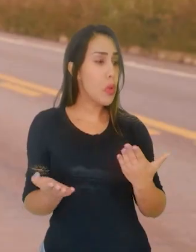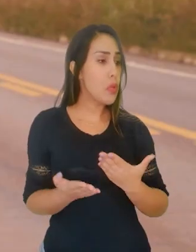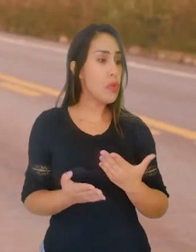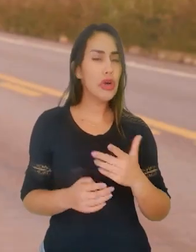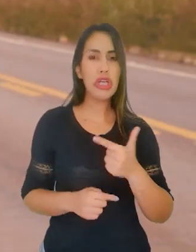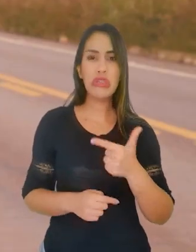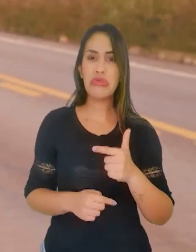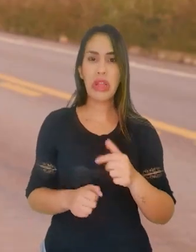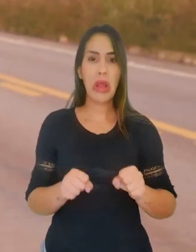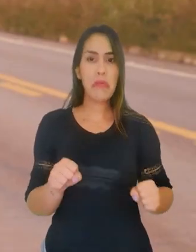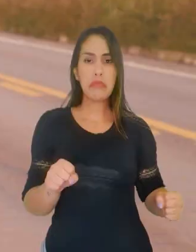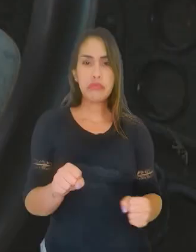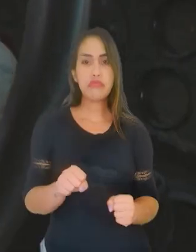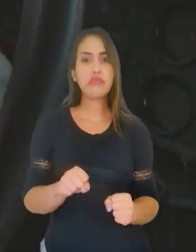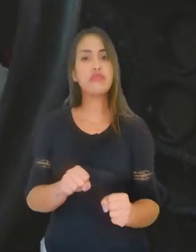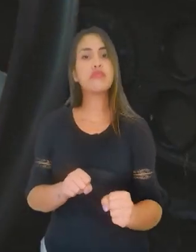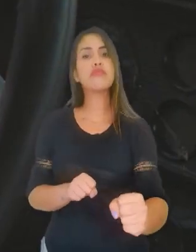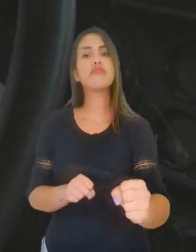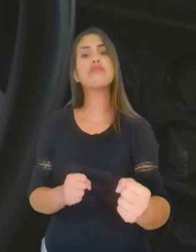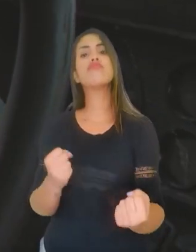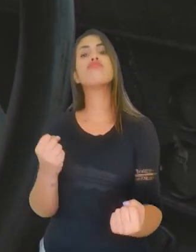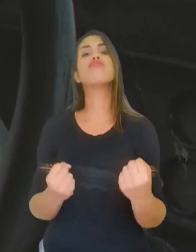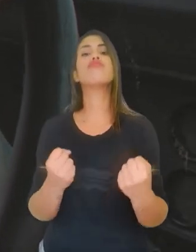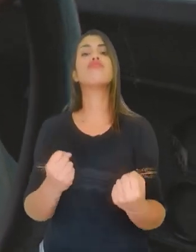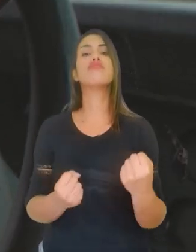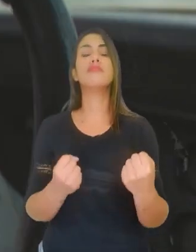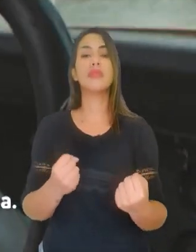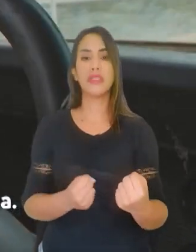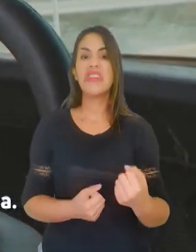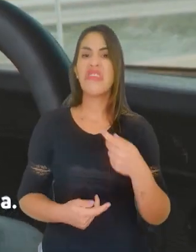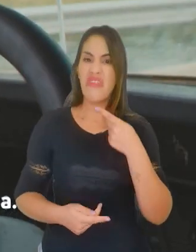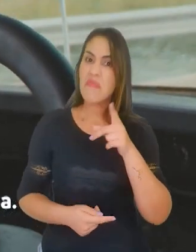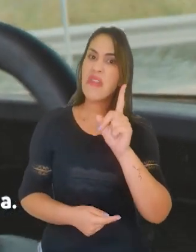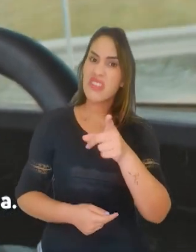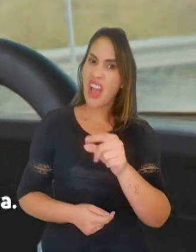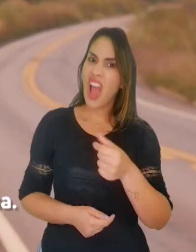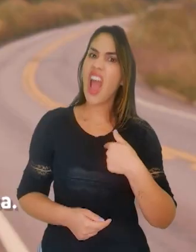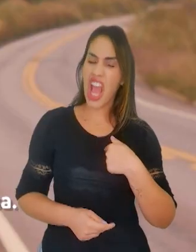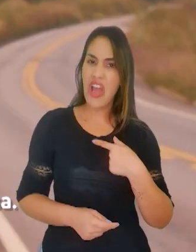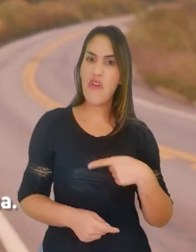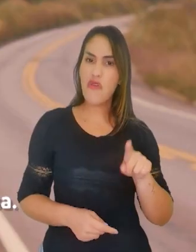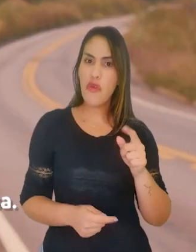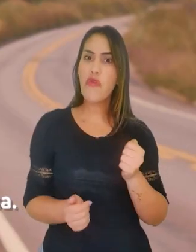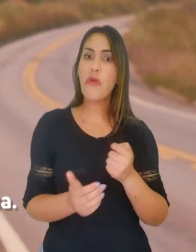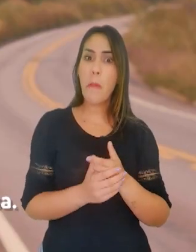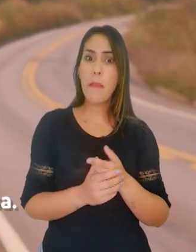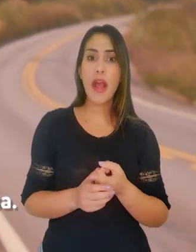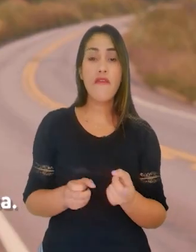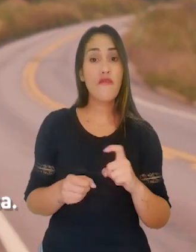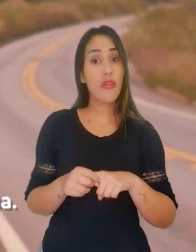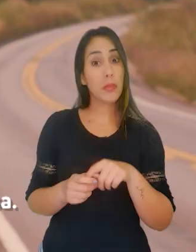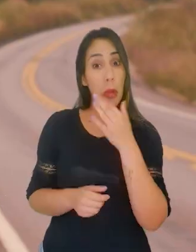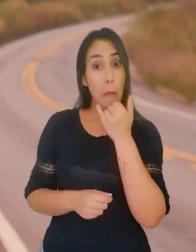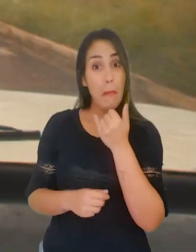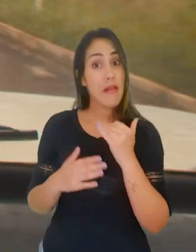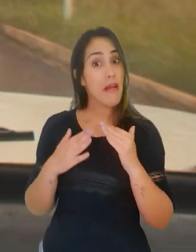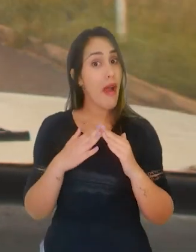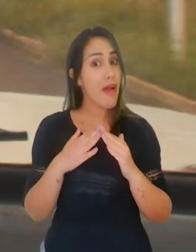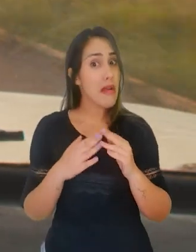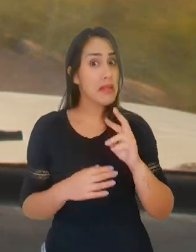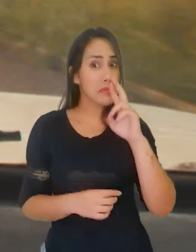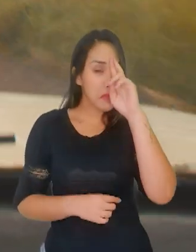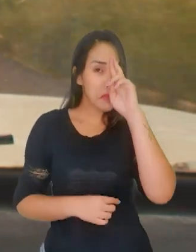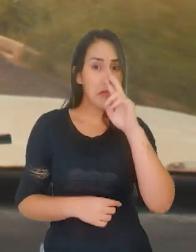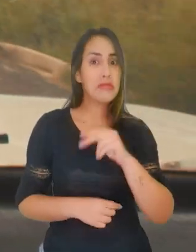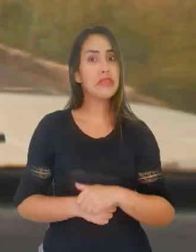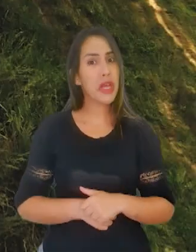Hoje nem troca marcha, encata uma marcha e vai embora direto. Estou falando pro senhor que eu vou fazer compra no Cuiabá e venho almoçar em casa. Nunca fiz